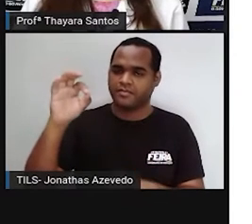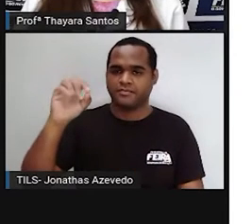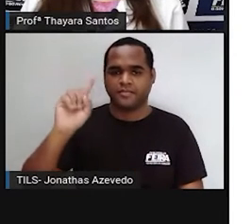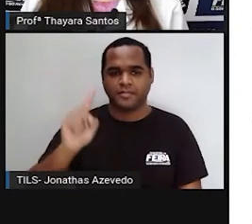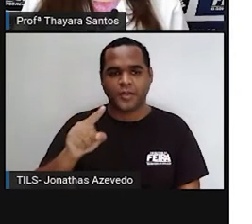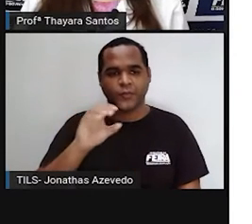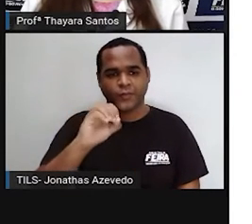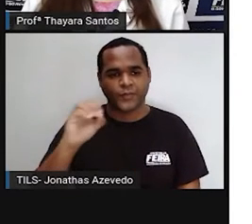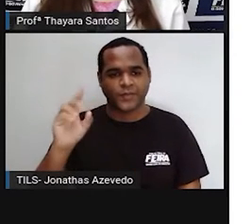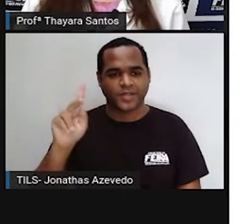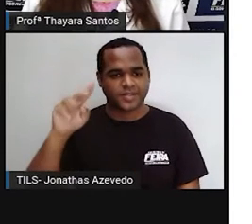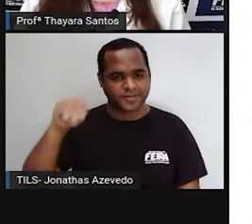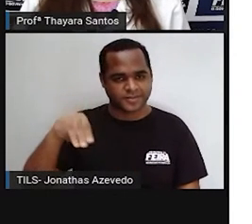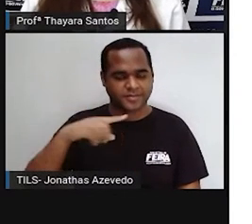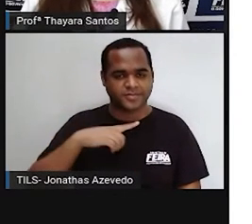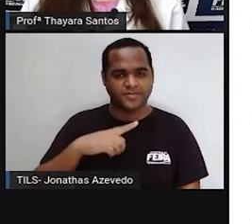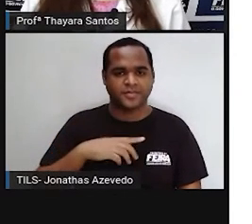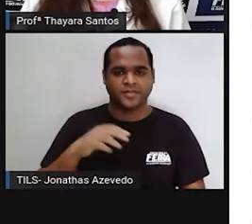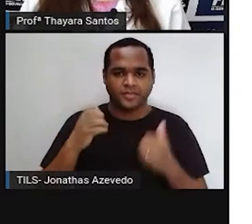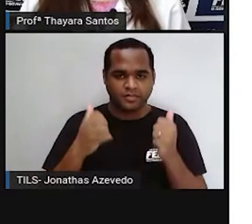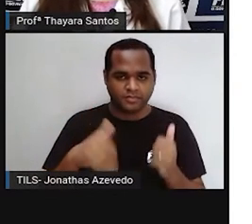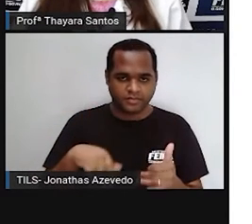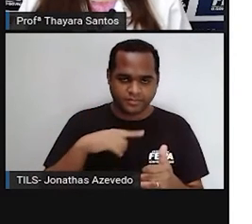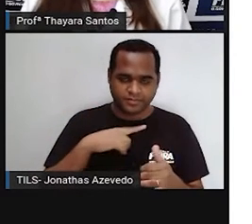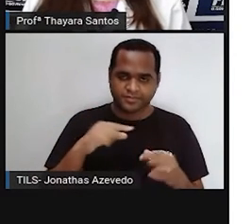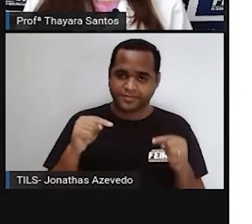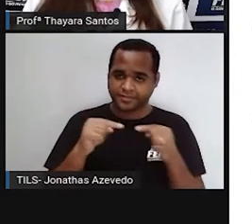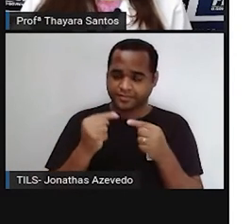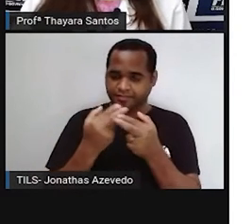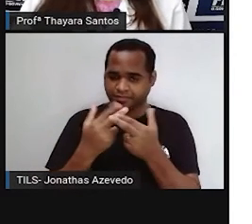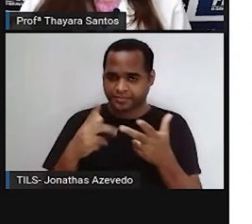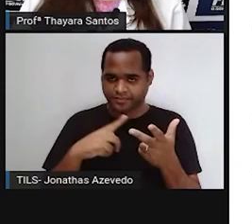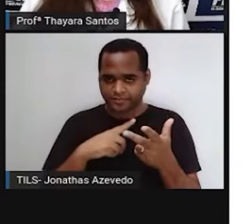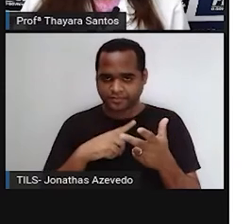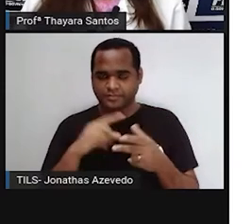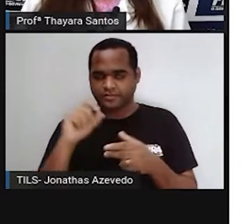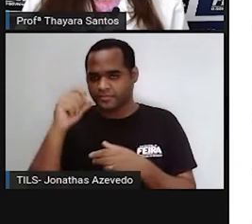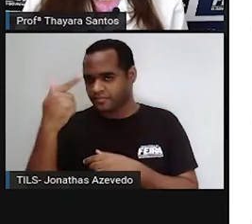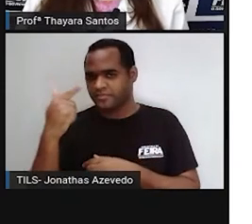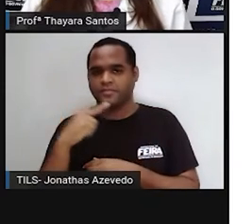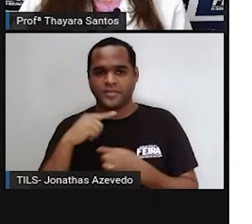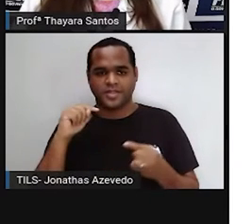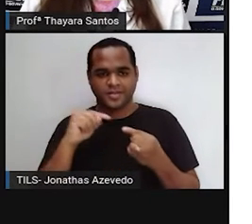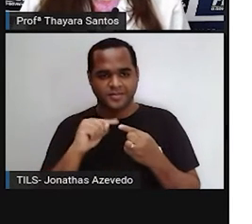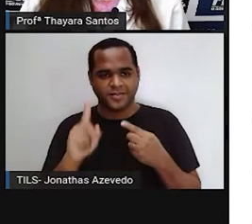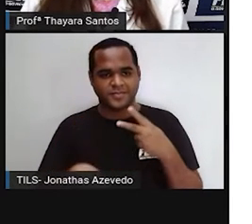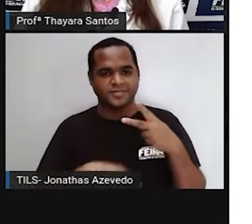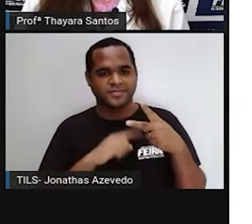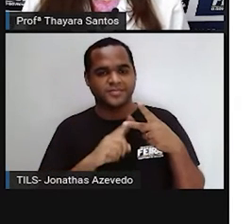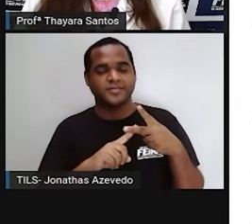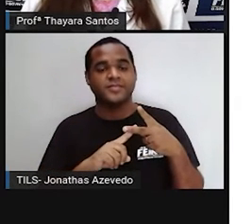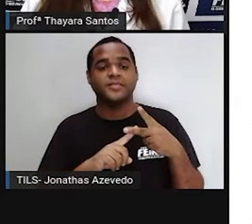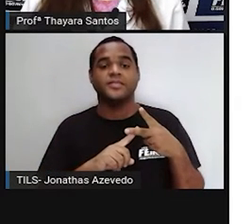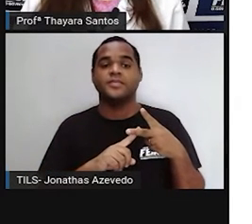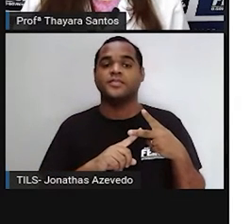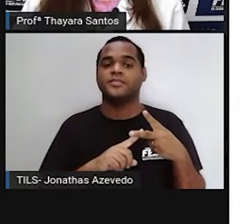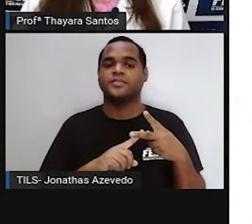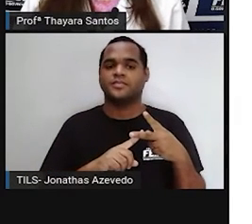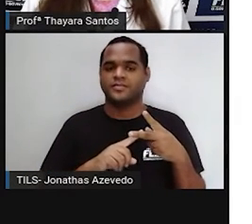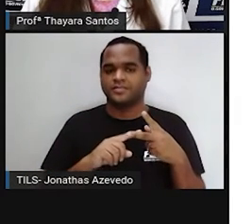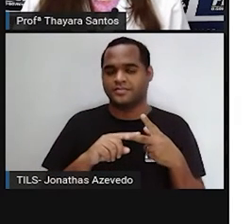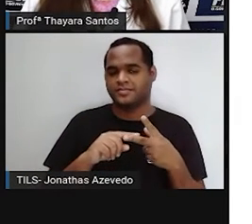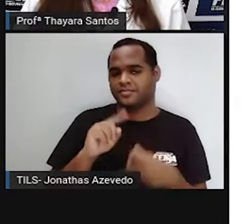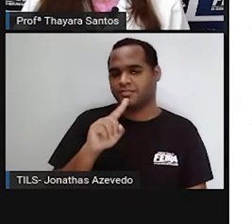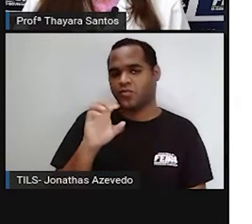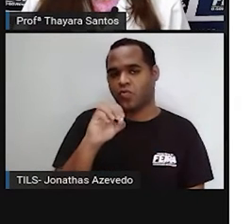justamente nessa região do núcleo que é produzida a energia solar. Depois do núcleo, a gente tem uma região que a gente chama de